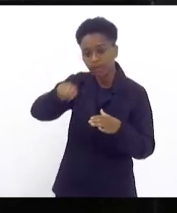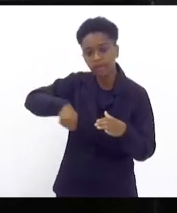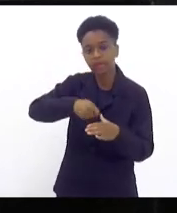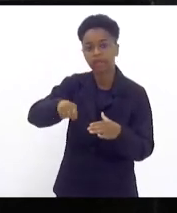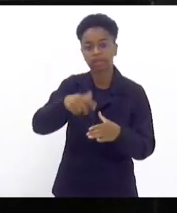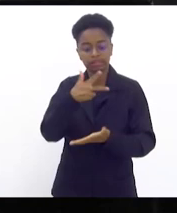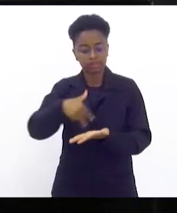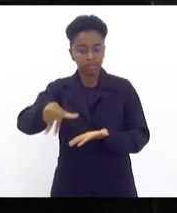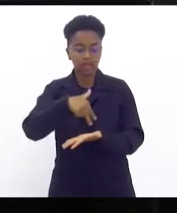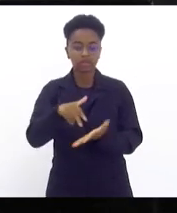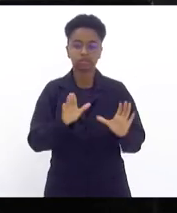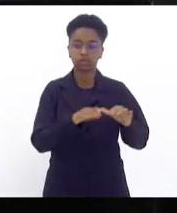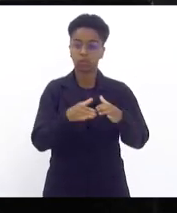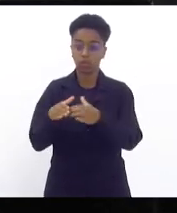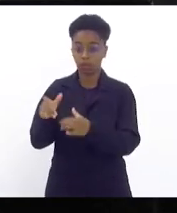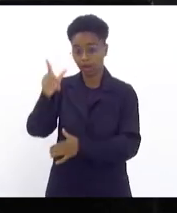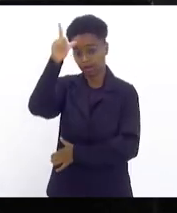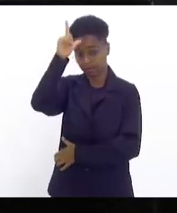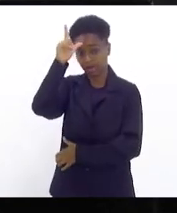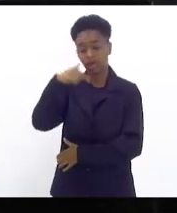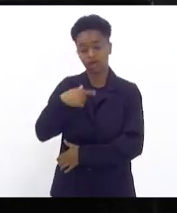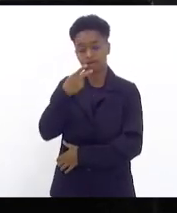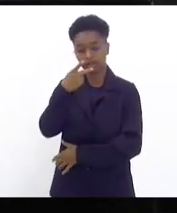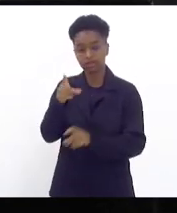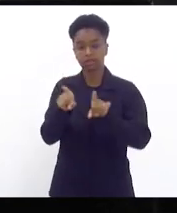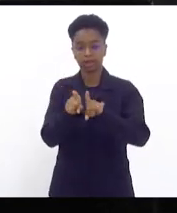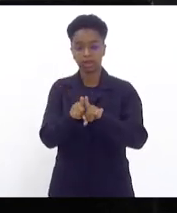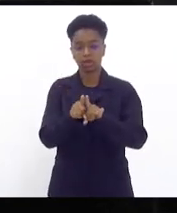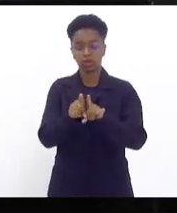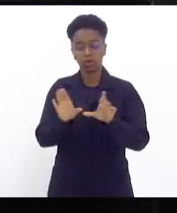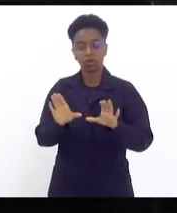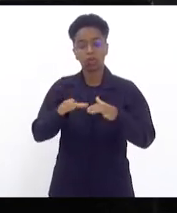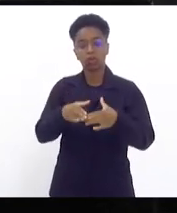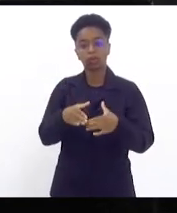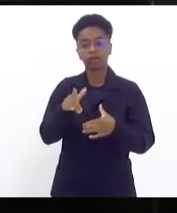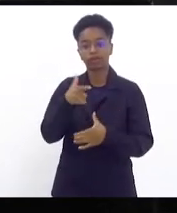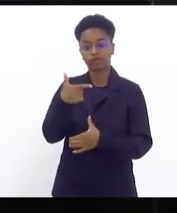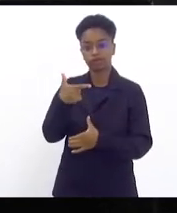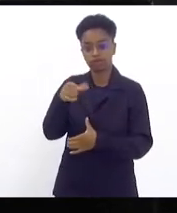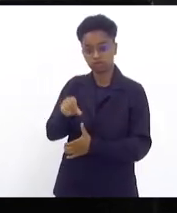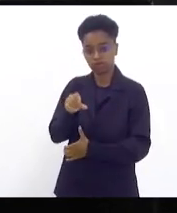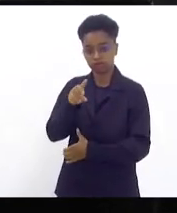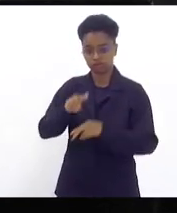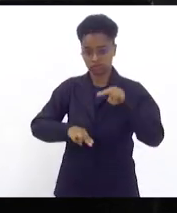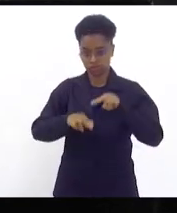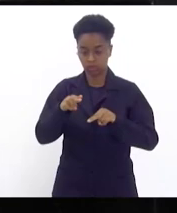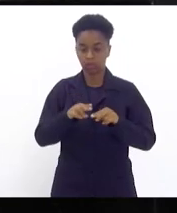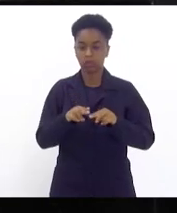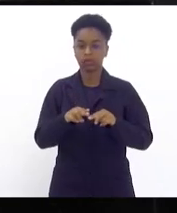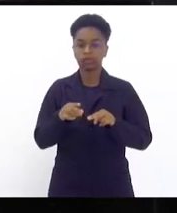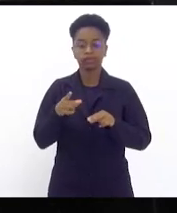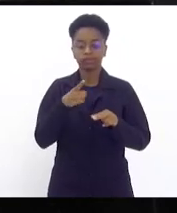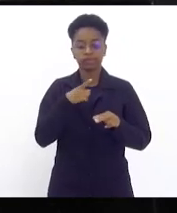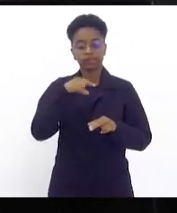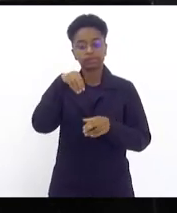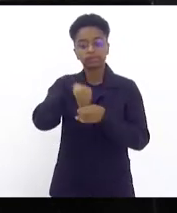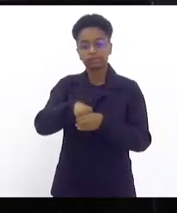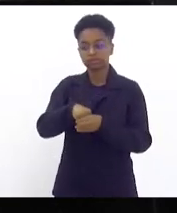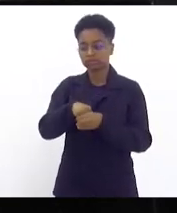os clubes alemães, e cito aqui o Clube 29 de Junho, que proporcionam na cidade